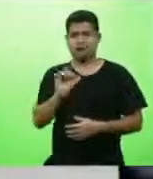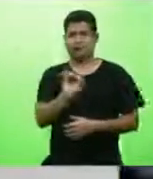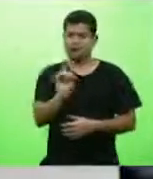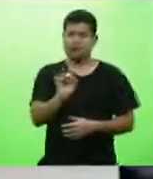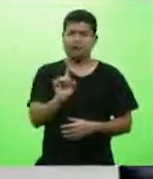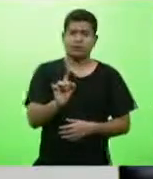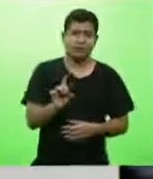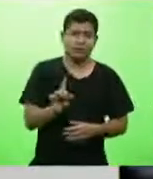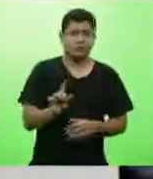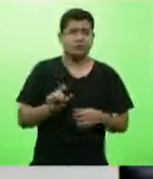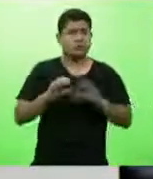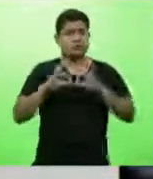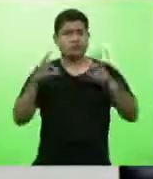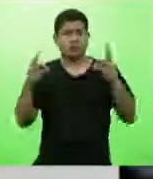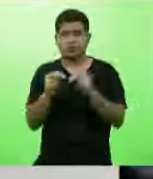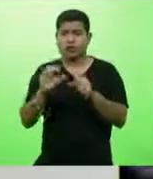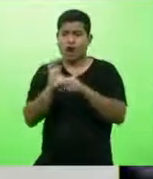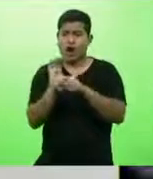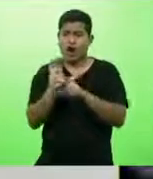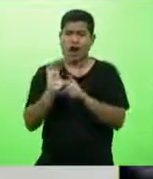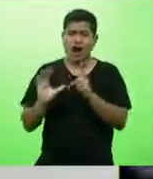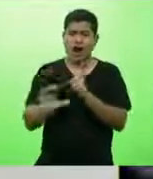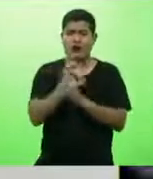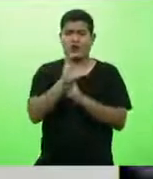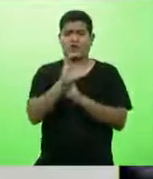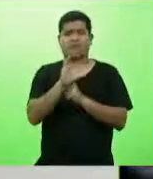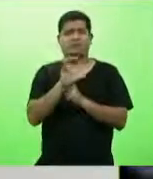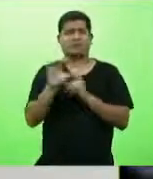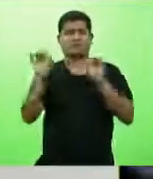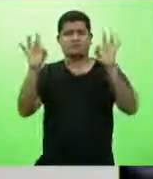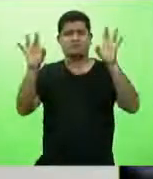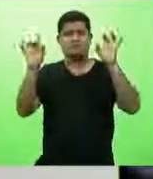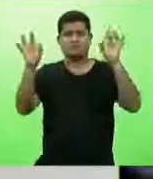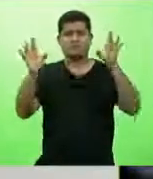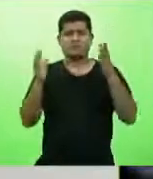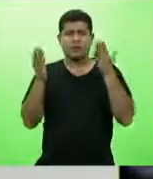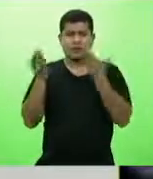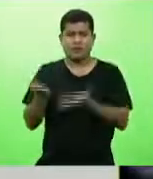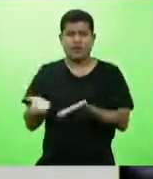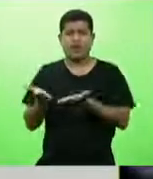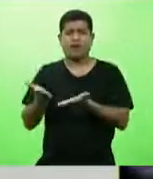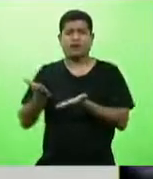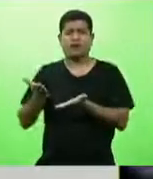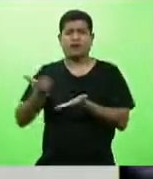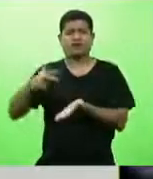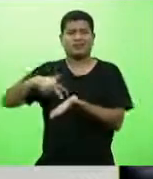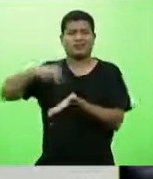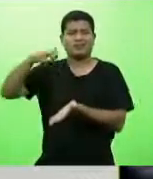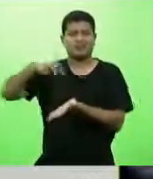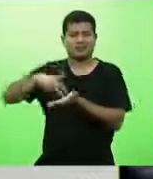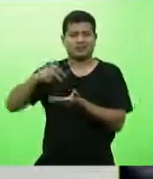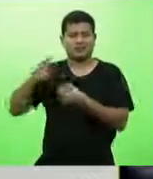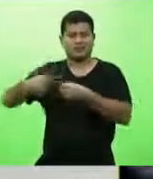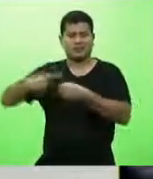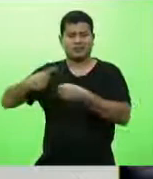de toda a comunidade em especial do município de Campo Alegre, dos nossos vereadores,